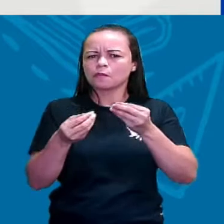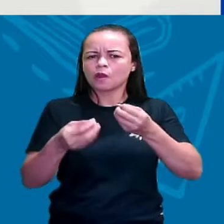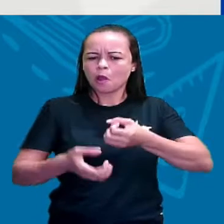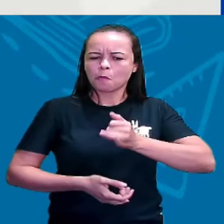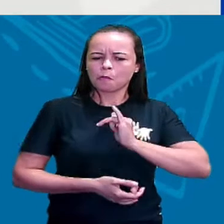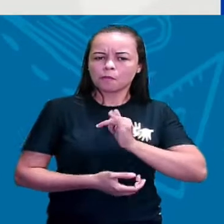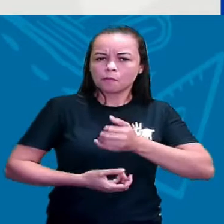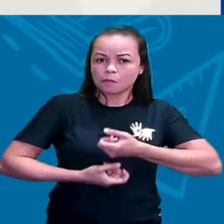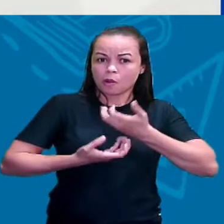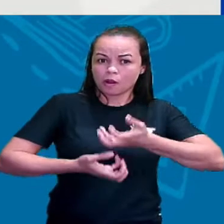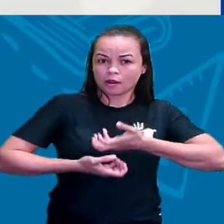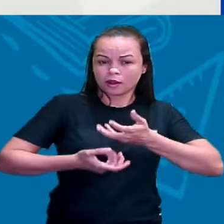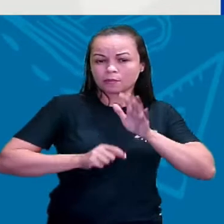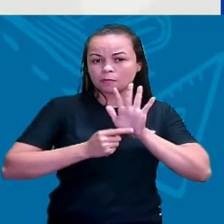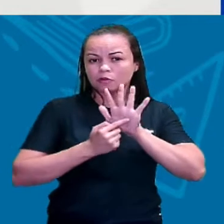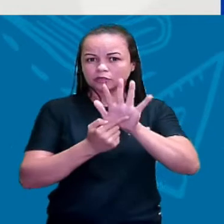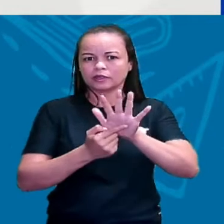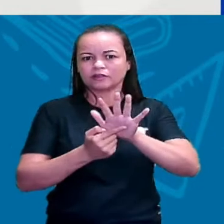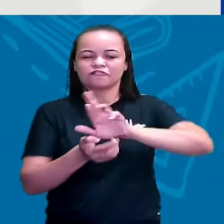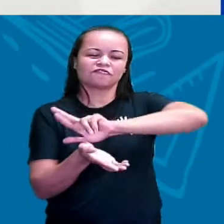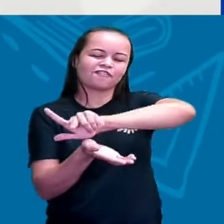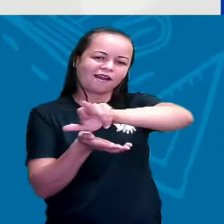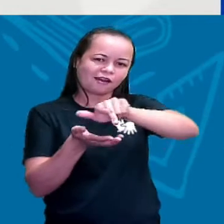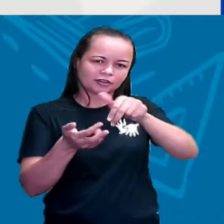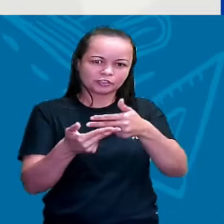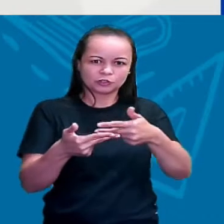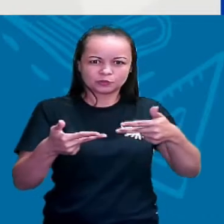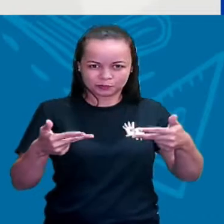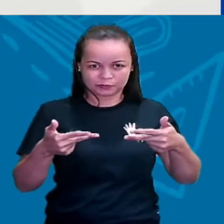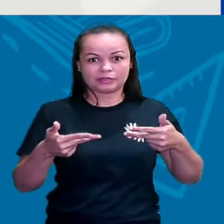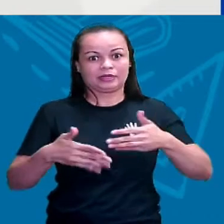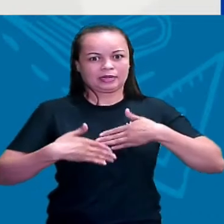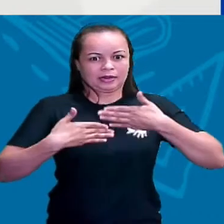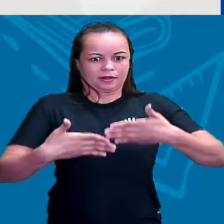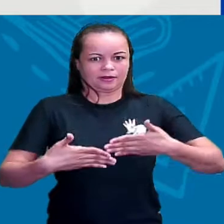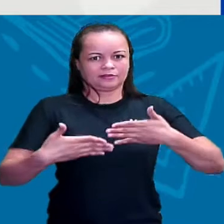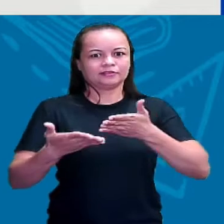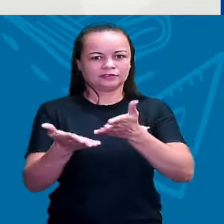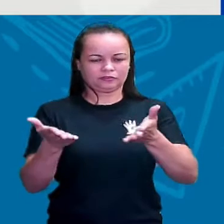Vamos descobrir agora? Vou começar a leitura, tá certo pessoal?